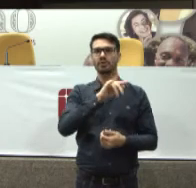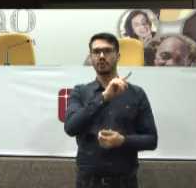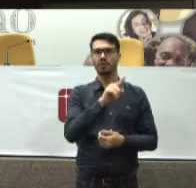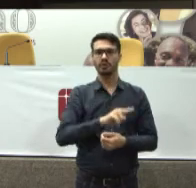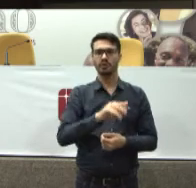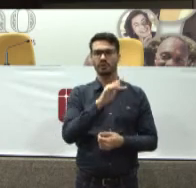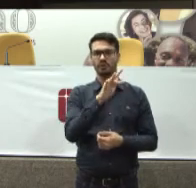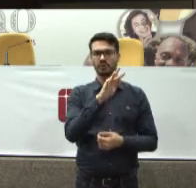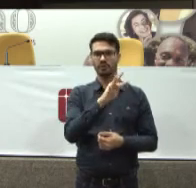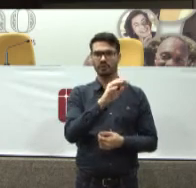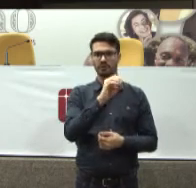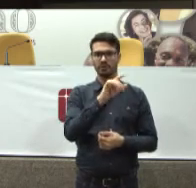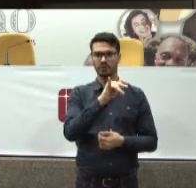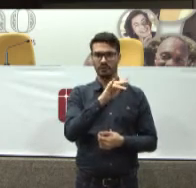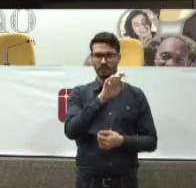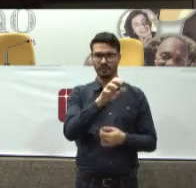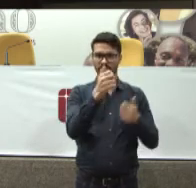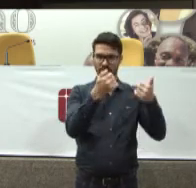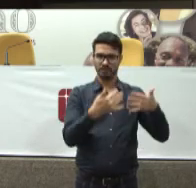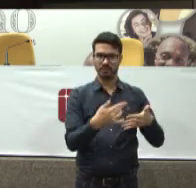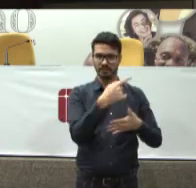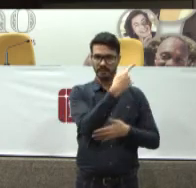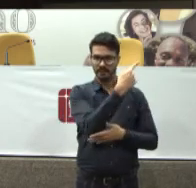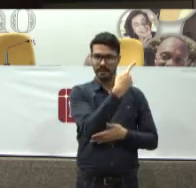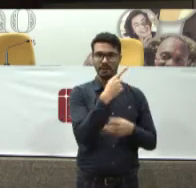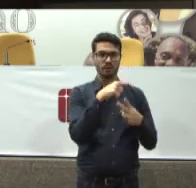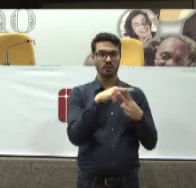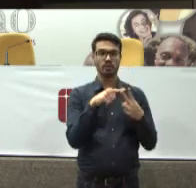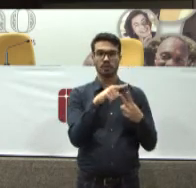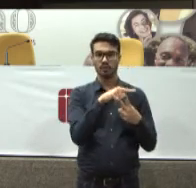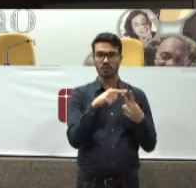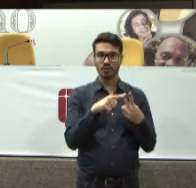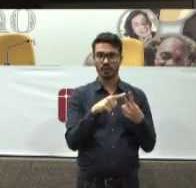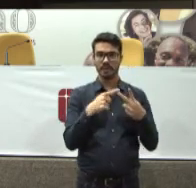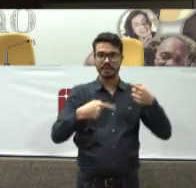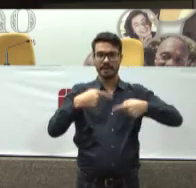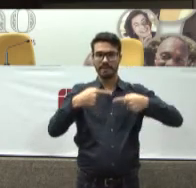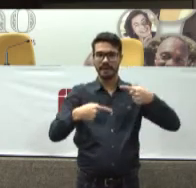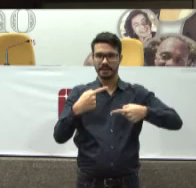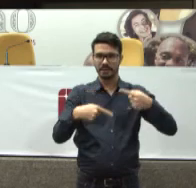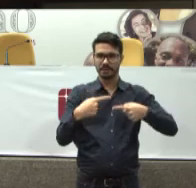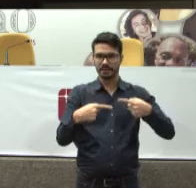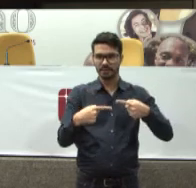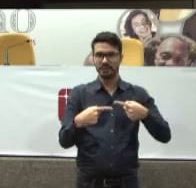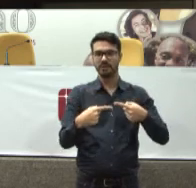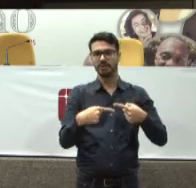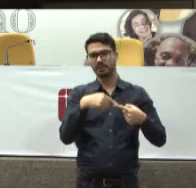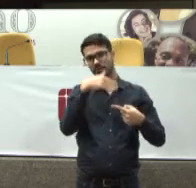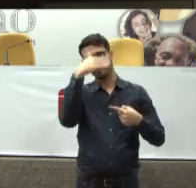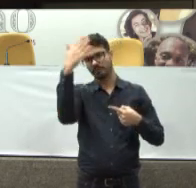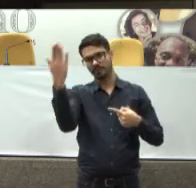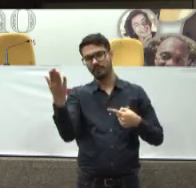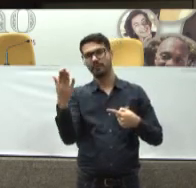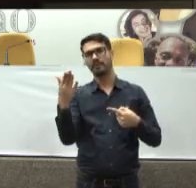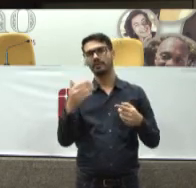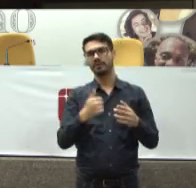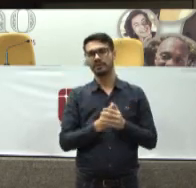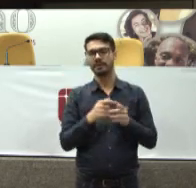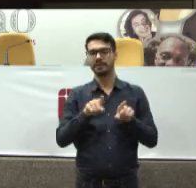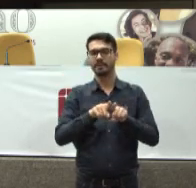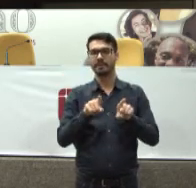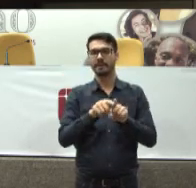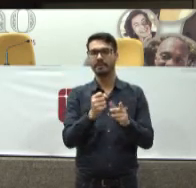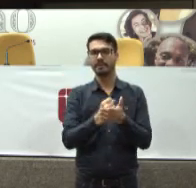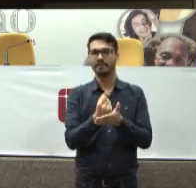Provavelmente Vai entrar em pauta Esses dois R.E.s Um sobre Fornecimento fora das listas E outro Fornecimento de